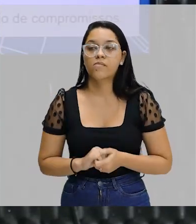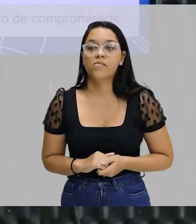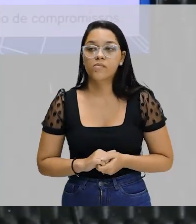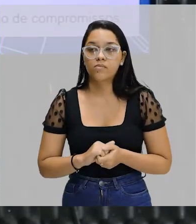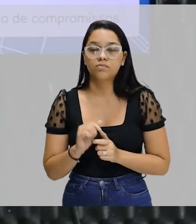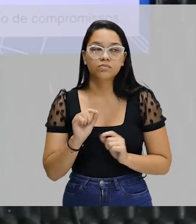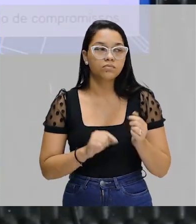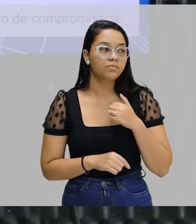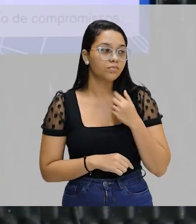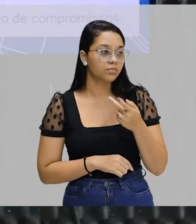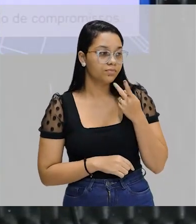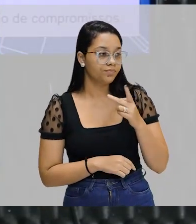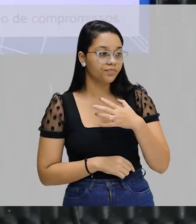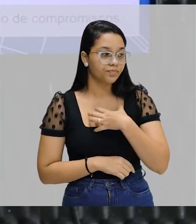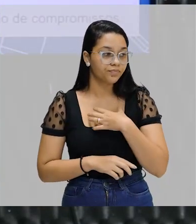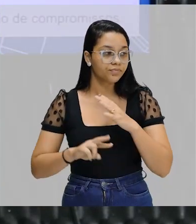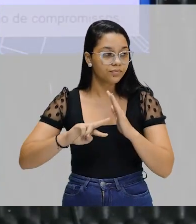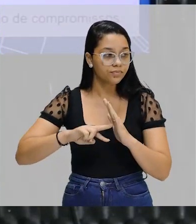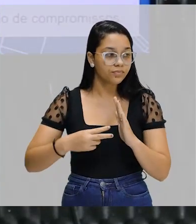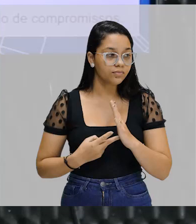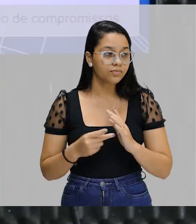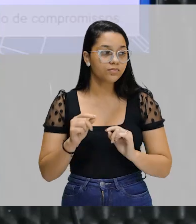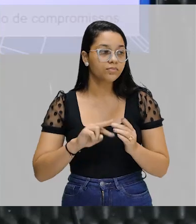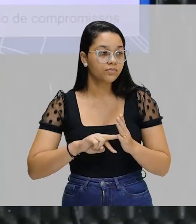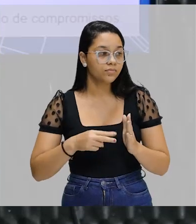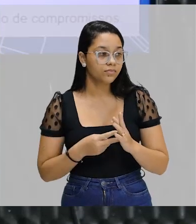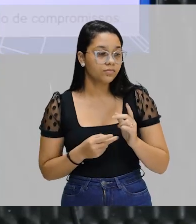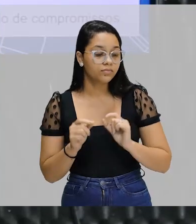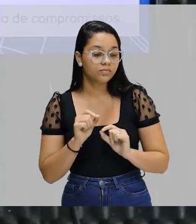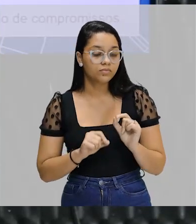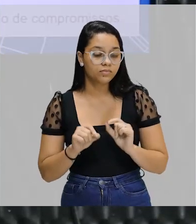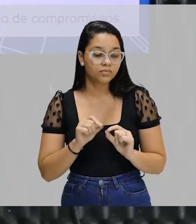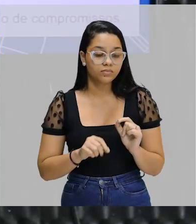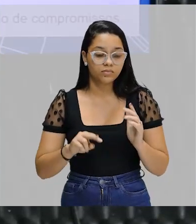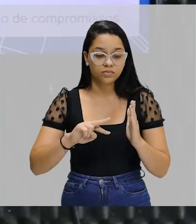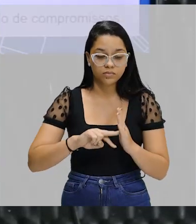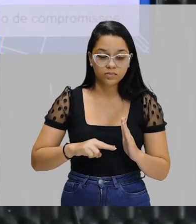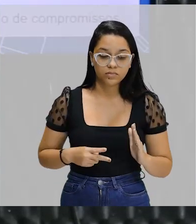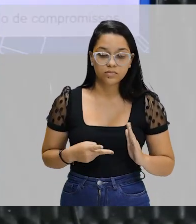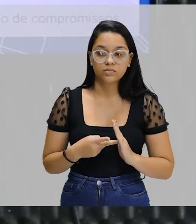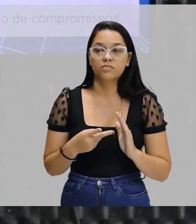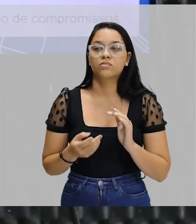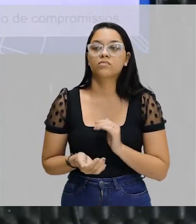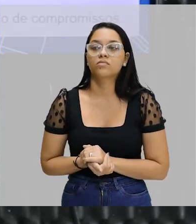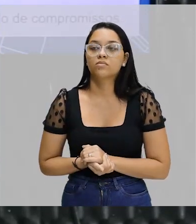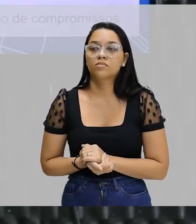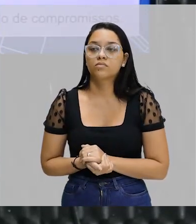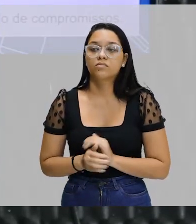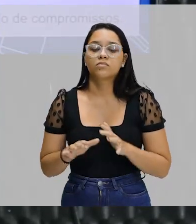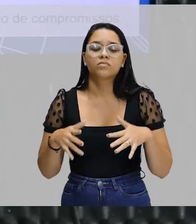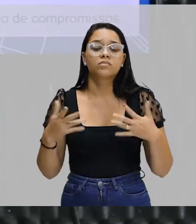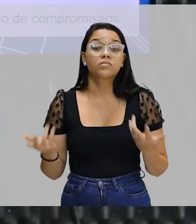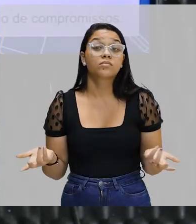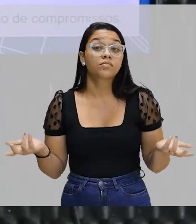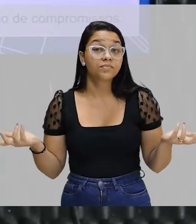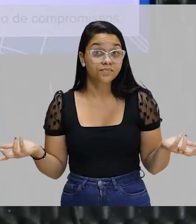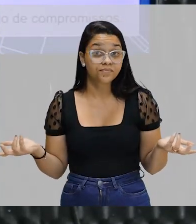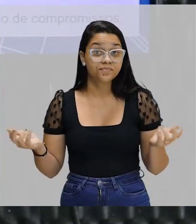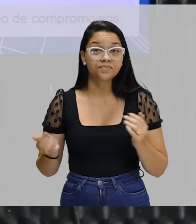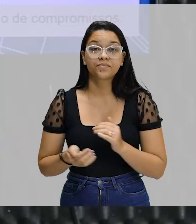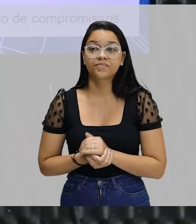seja, quando eu falo de semântica, eu falo de significação, tá? De semelhança, tá bom? Qual a alternativa